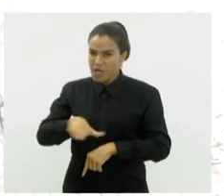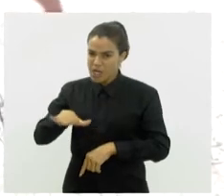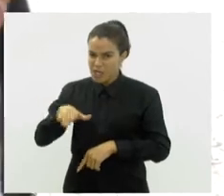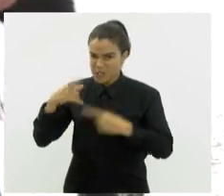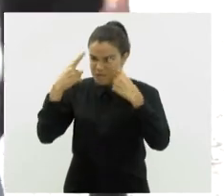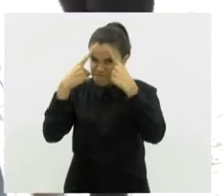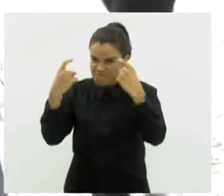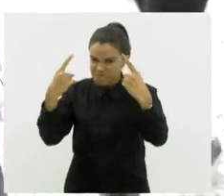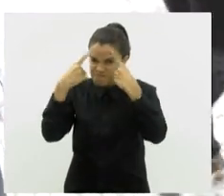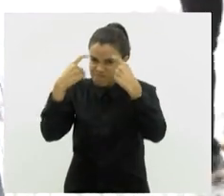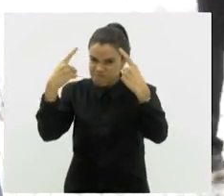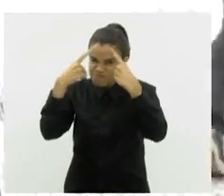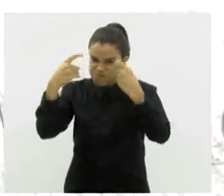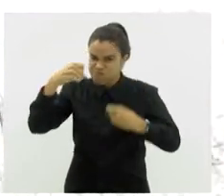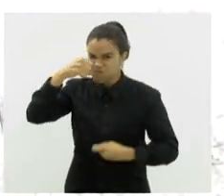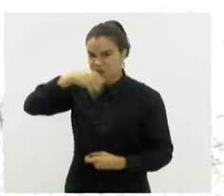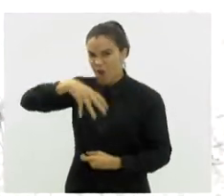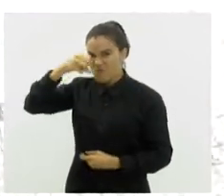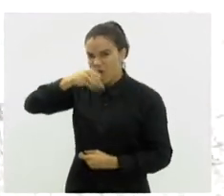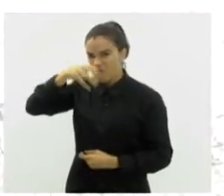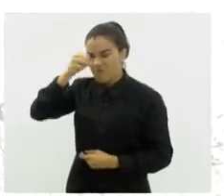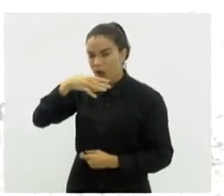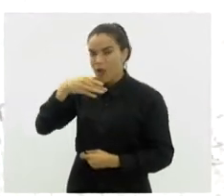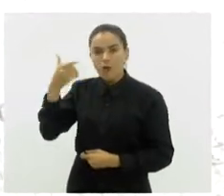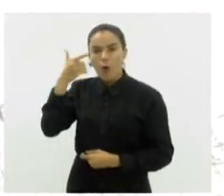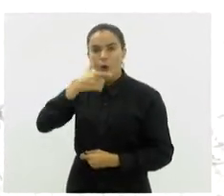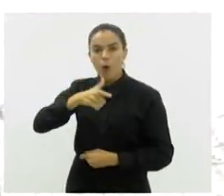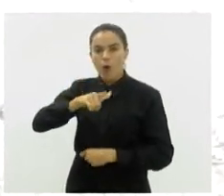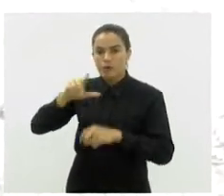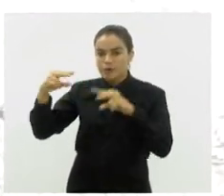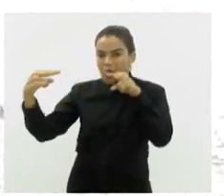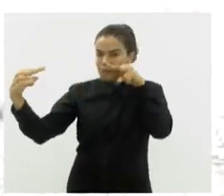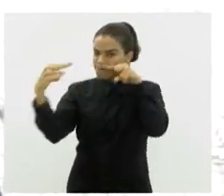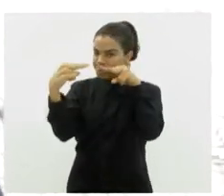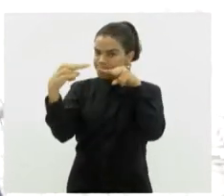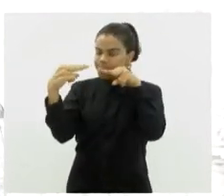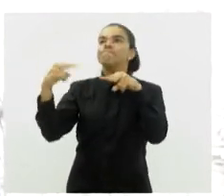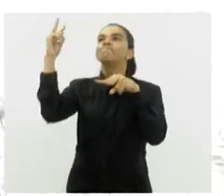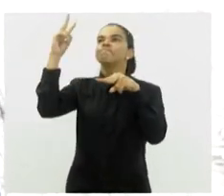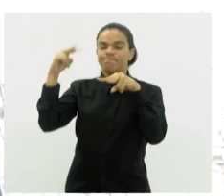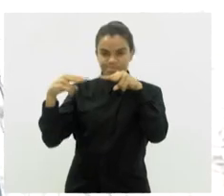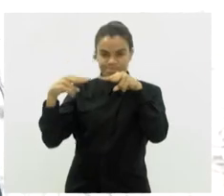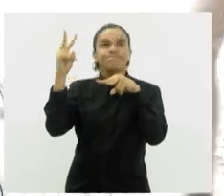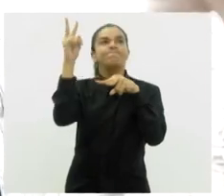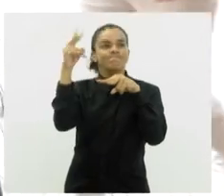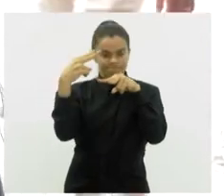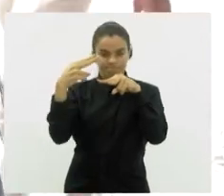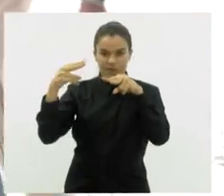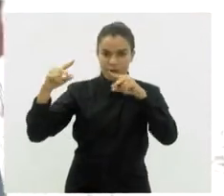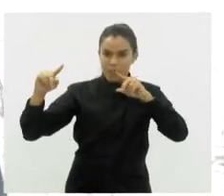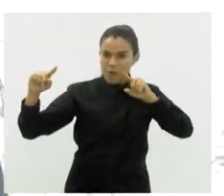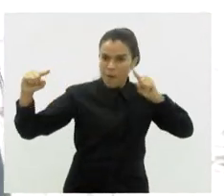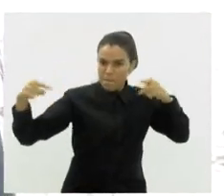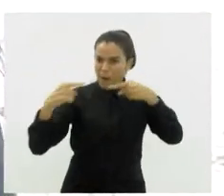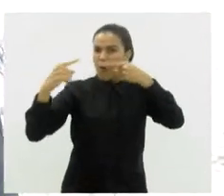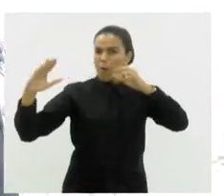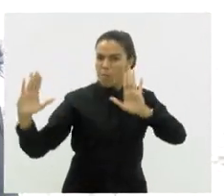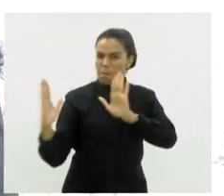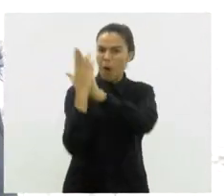agressiva, uma criança que ela não consegue parar para te olhar nos olhos, ela enfrenta principalmente